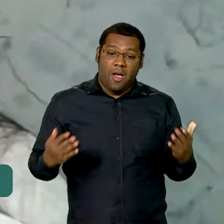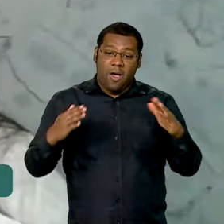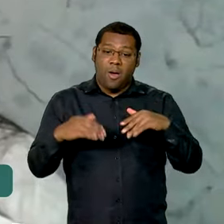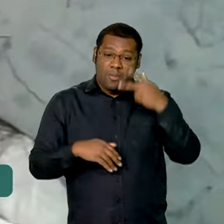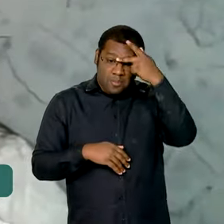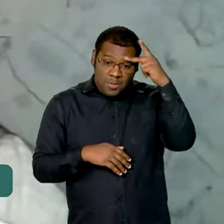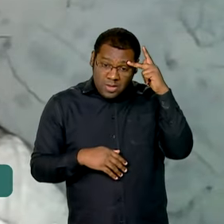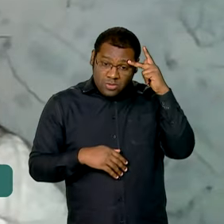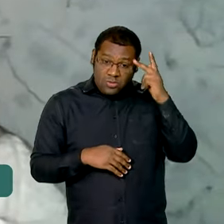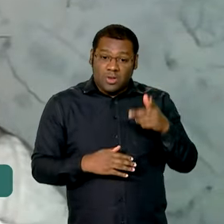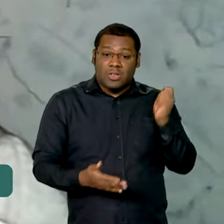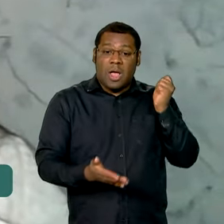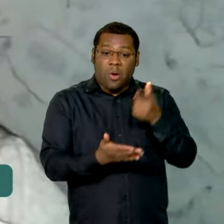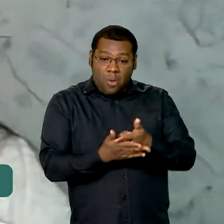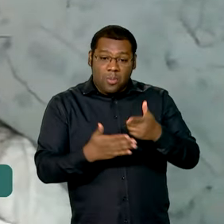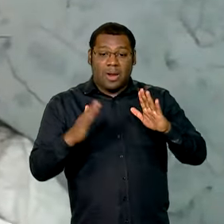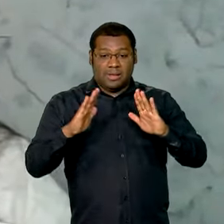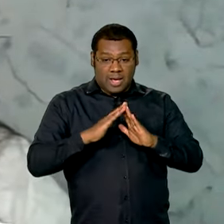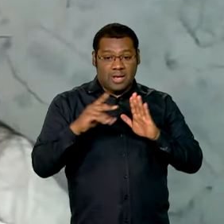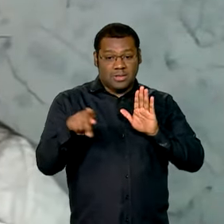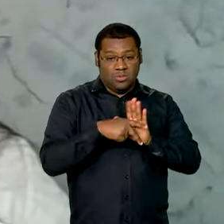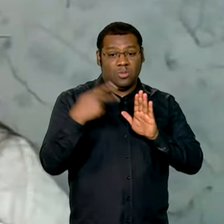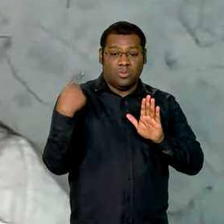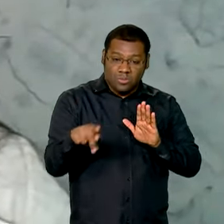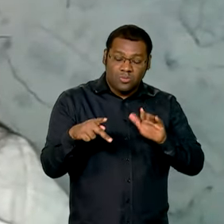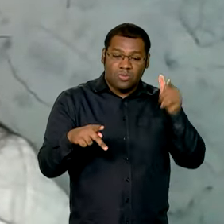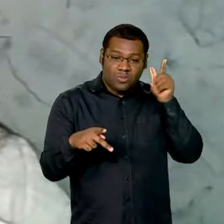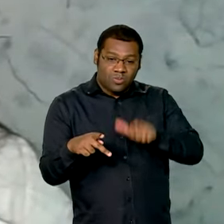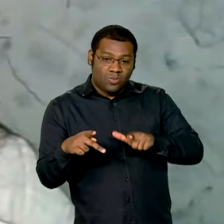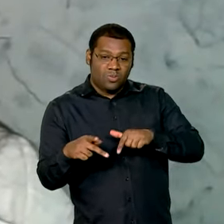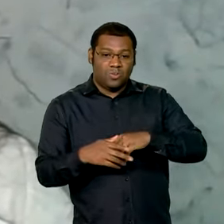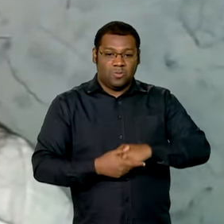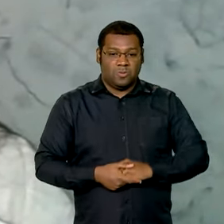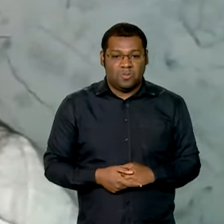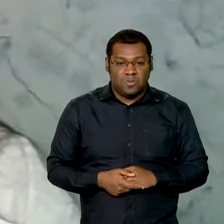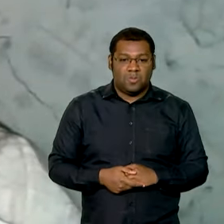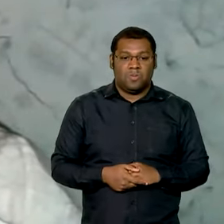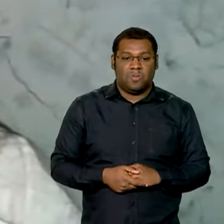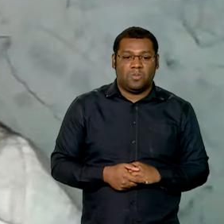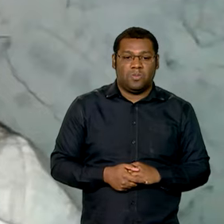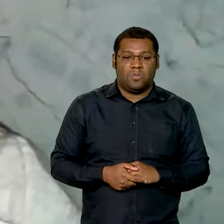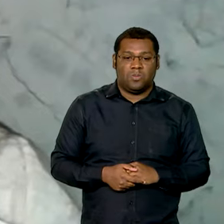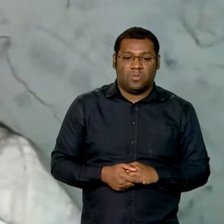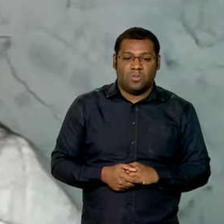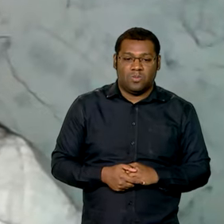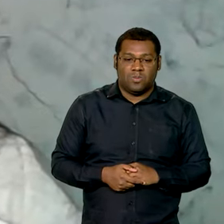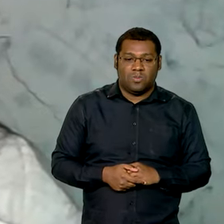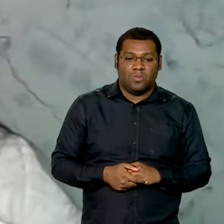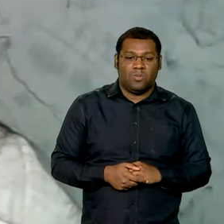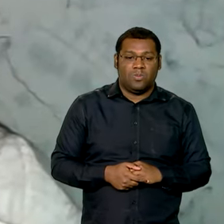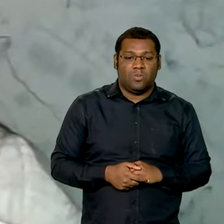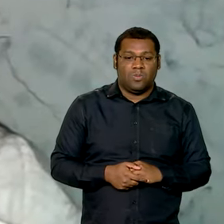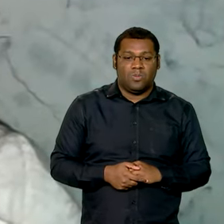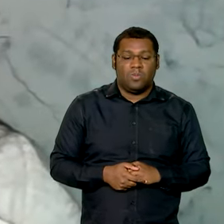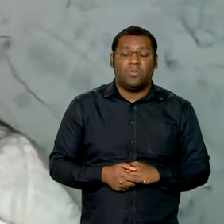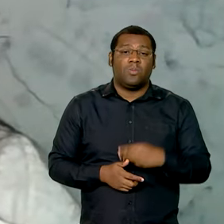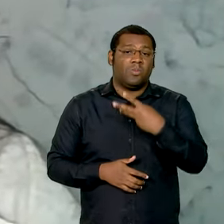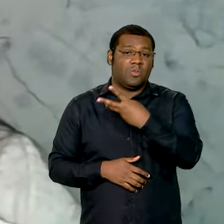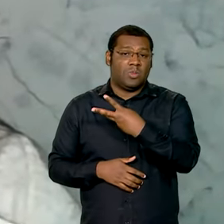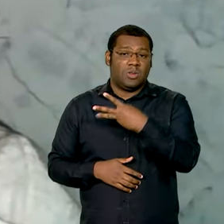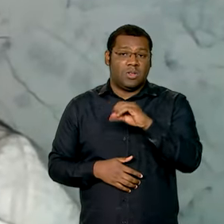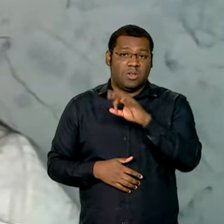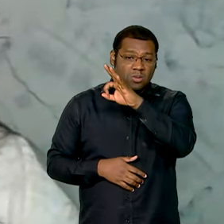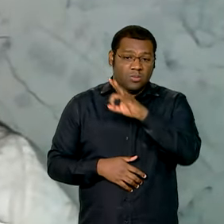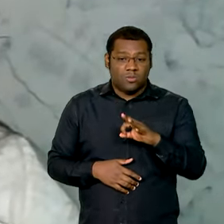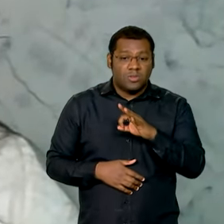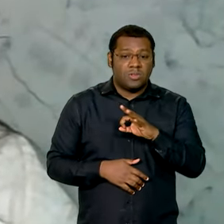A gente tem uma expectativa que a gente alcança mais, assim, em torno de 30% a 40%,